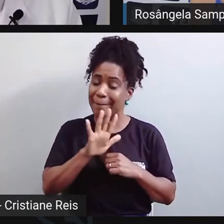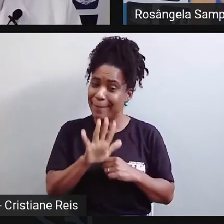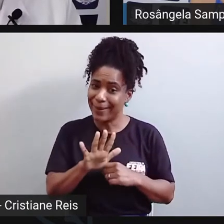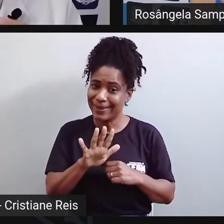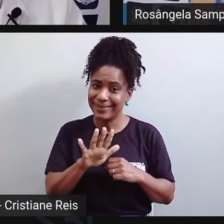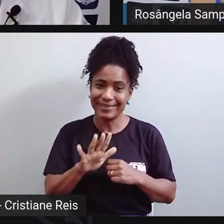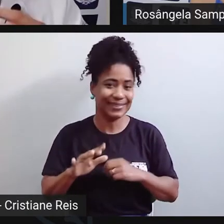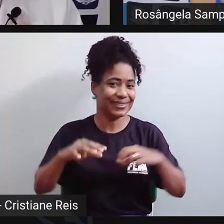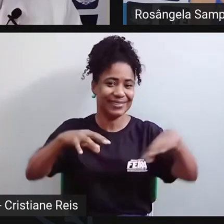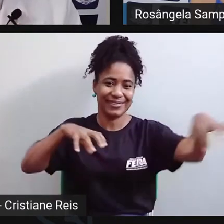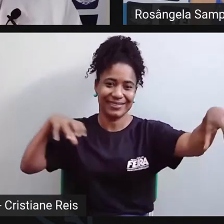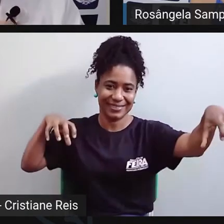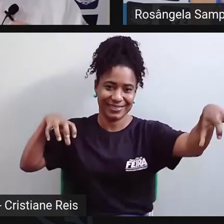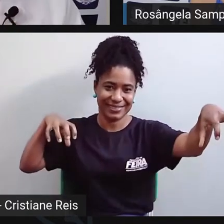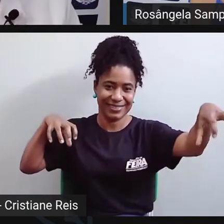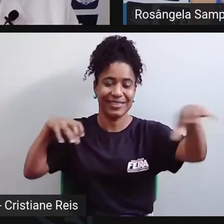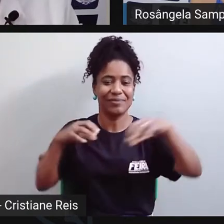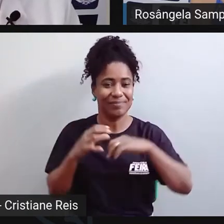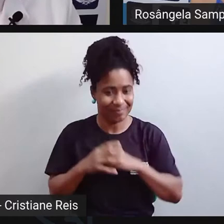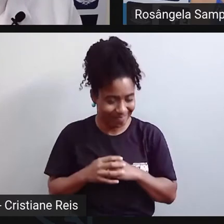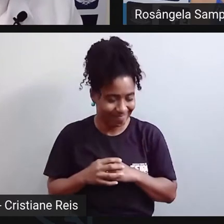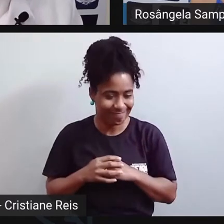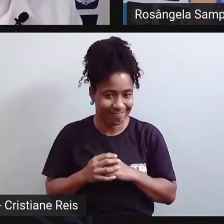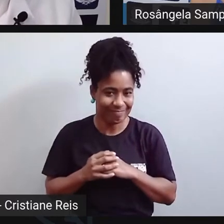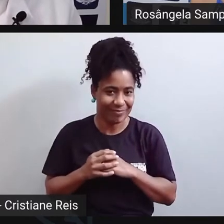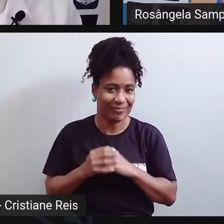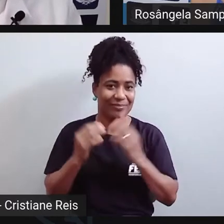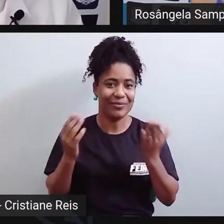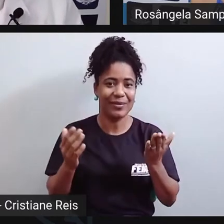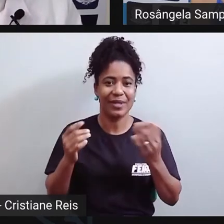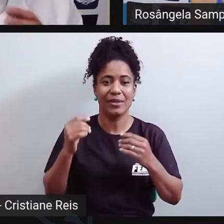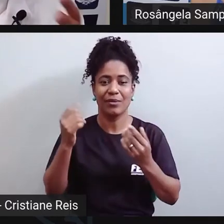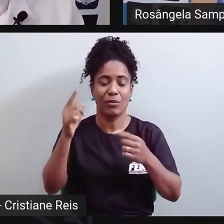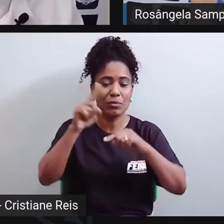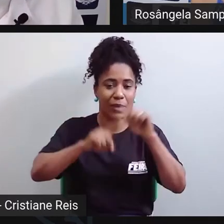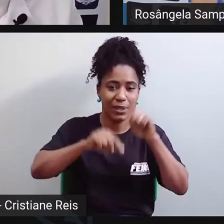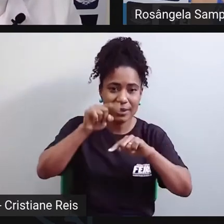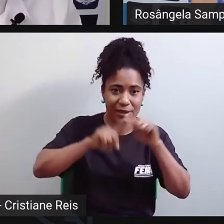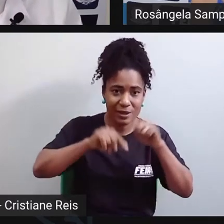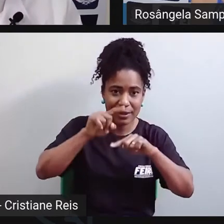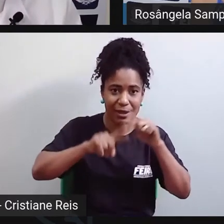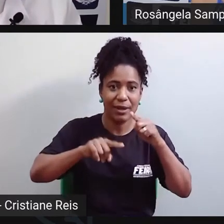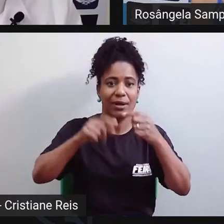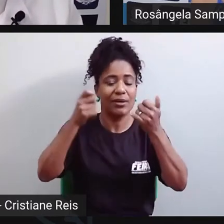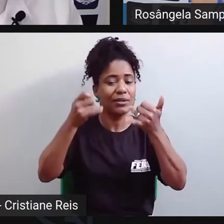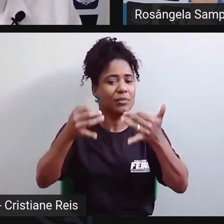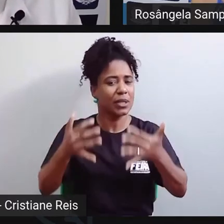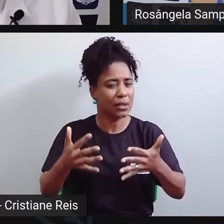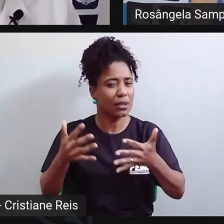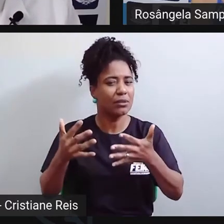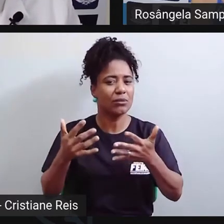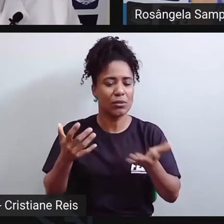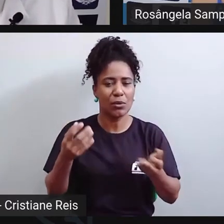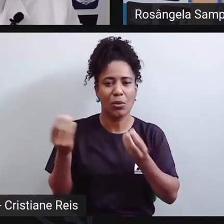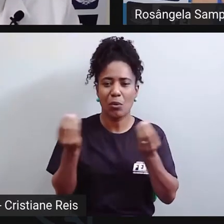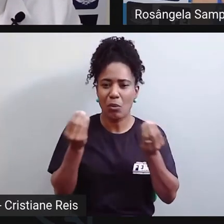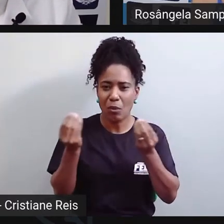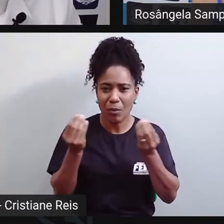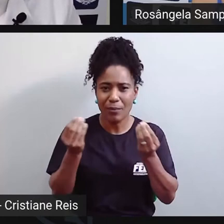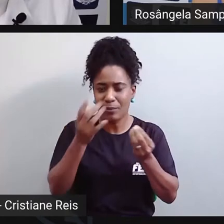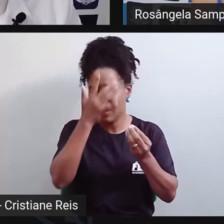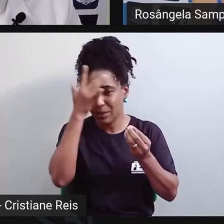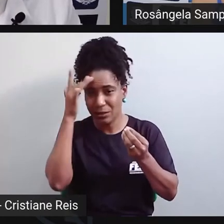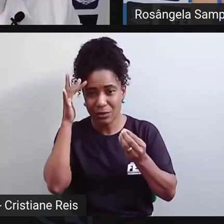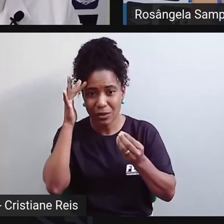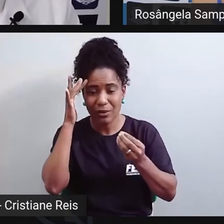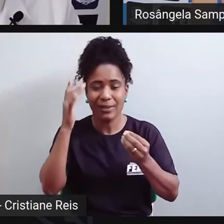a gente vê muito, ouve muito falar em alguns materiais, talvez a gente perceba isso também no dia a dia, um aumento no caso